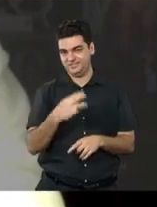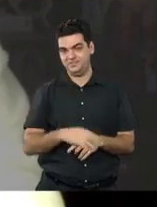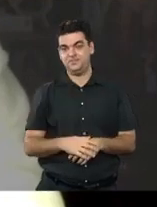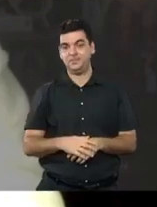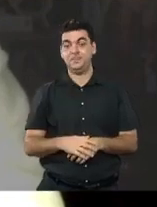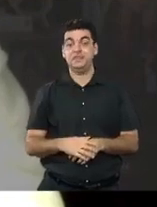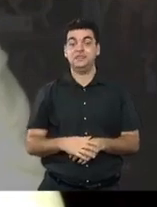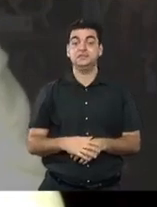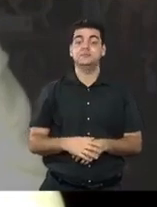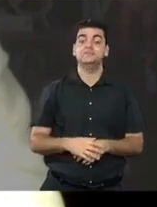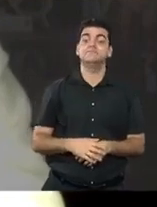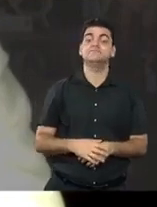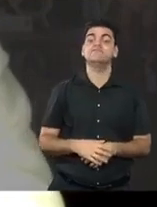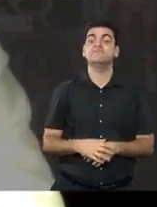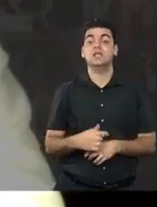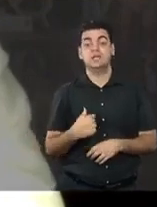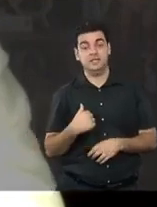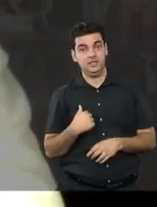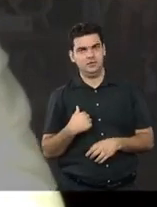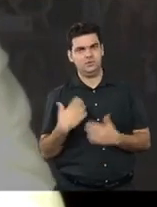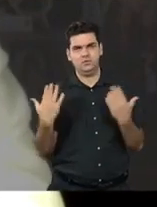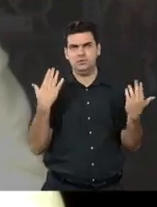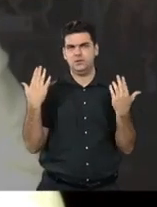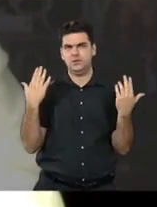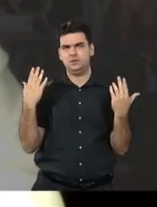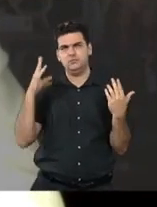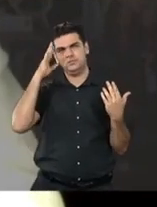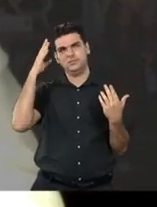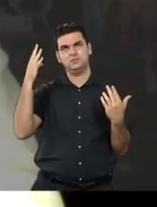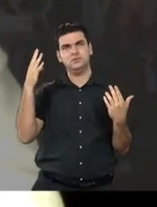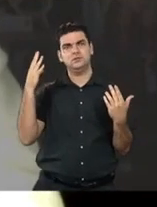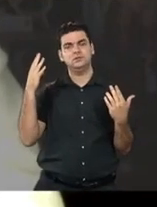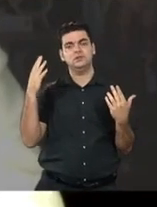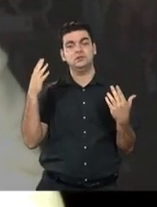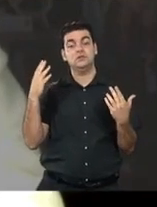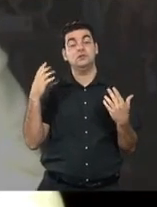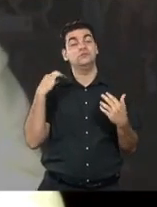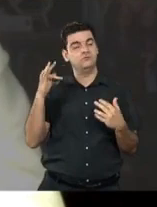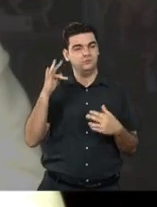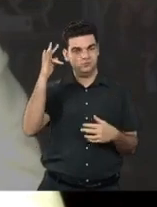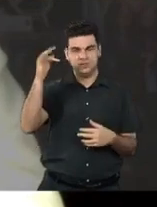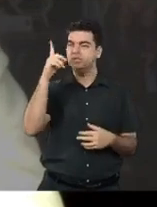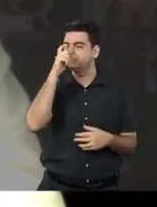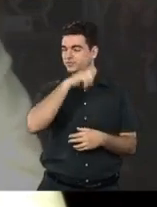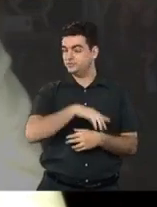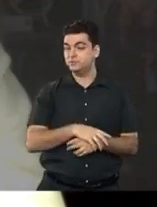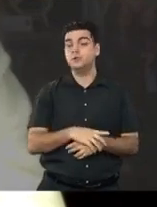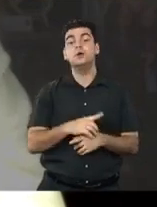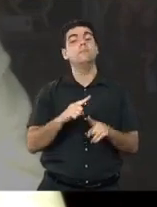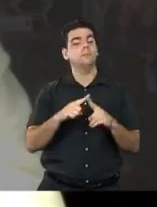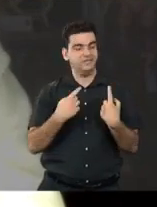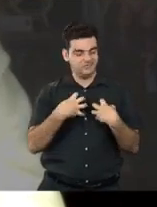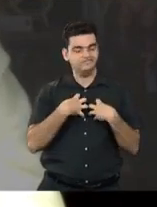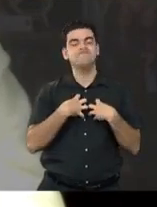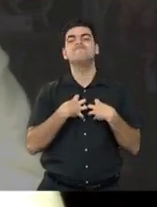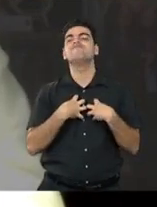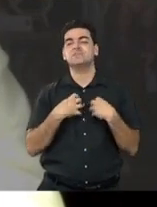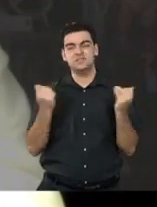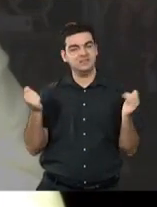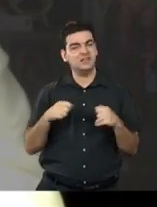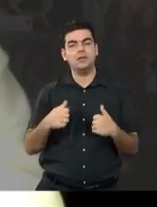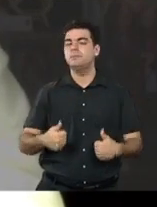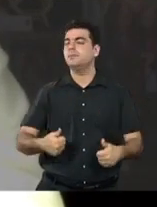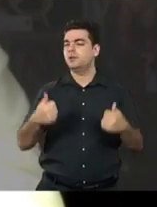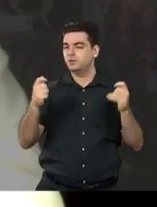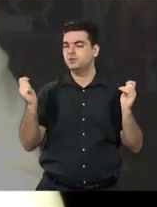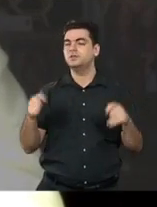ouvindo vocês 3 aqui, eu que e olhando para a realidade, a realidade é dura, mas me enche de esperança, porque eu acredito